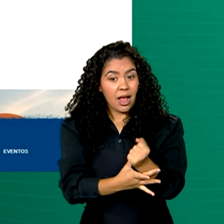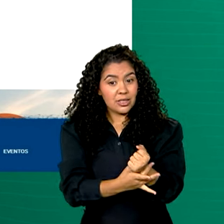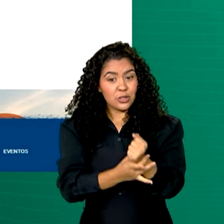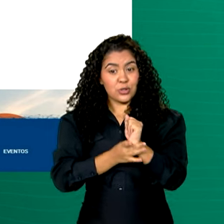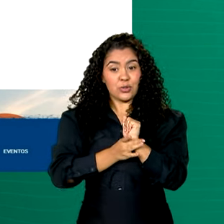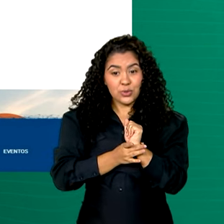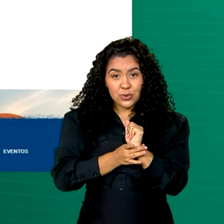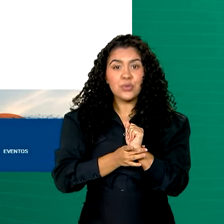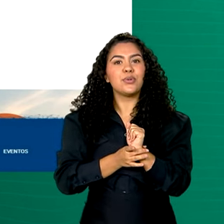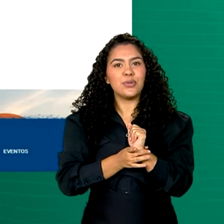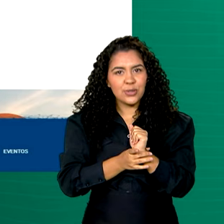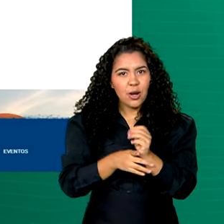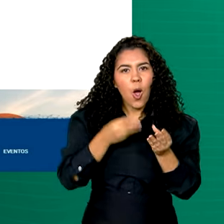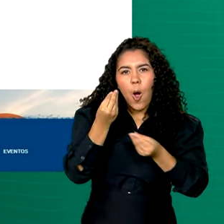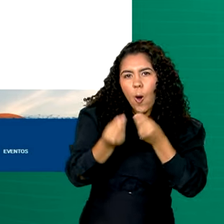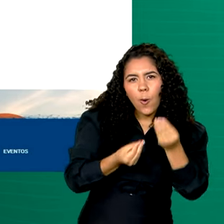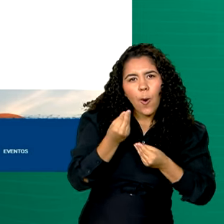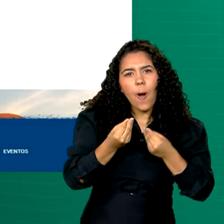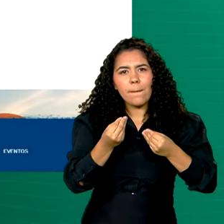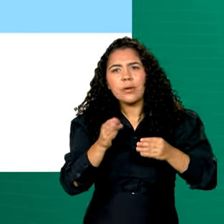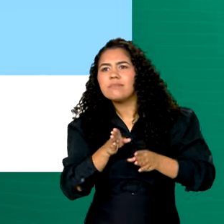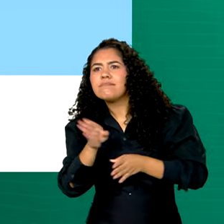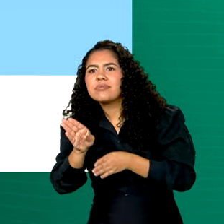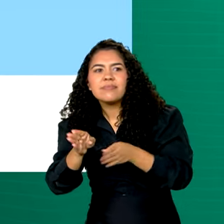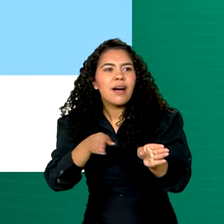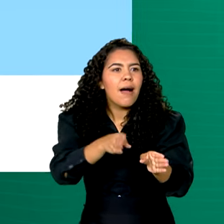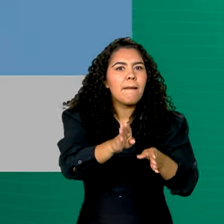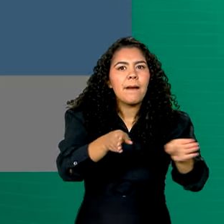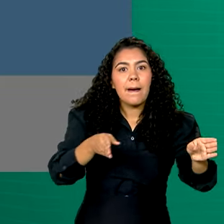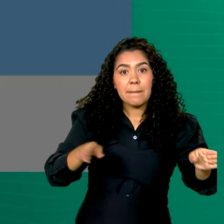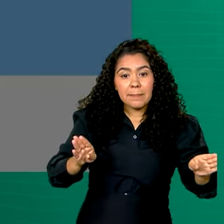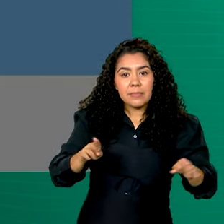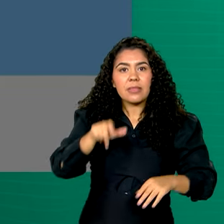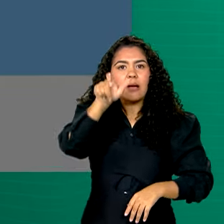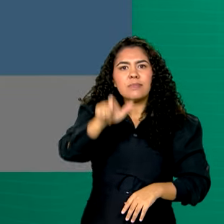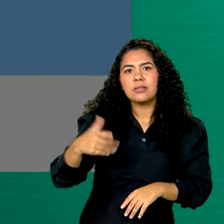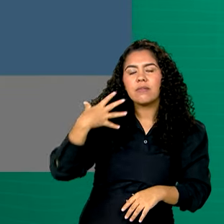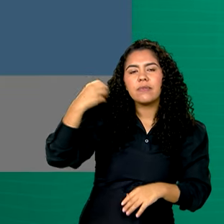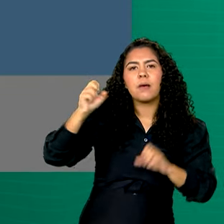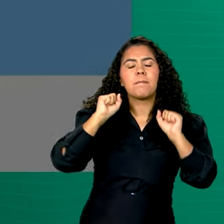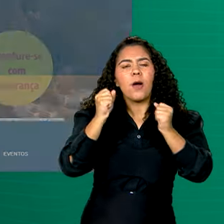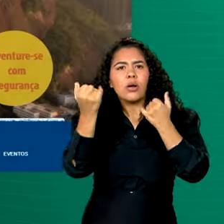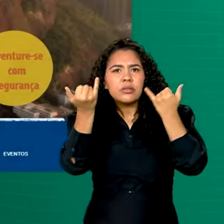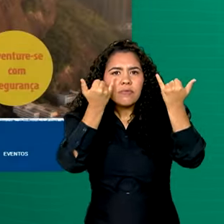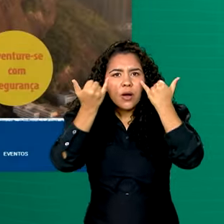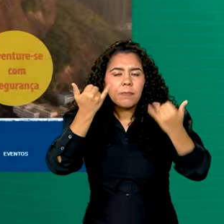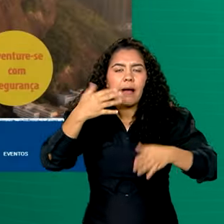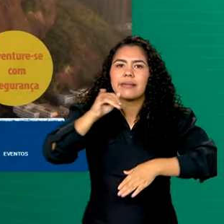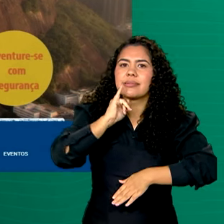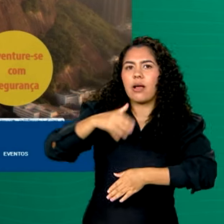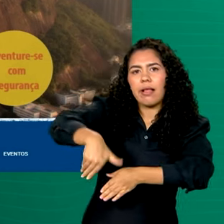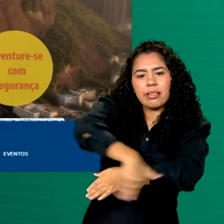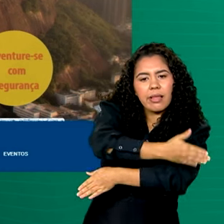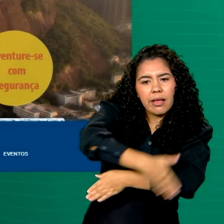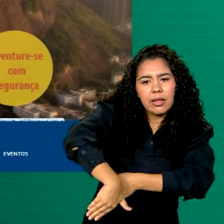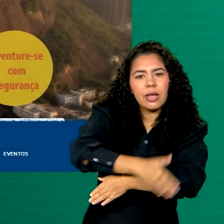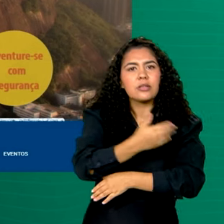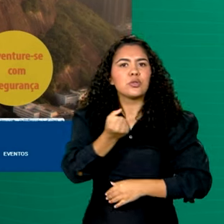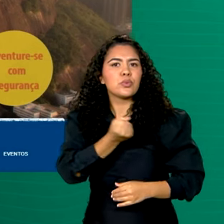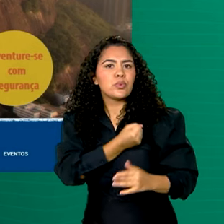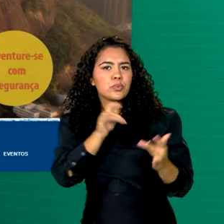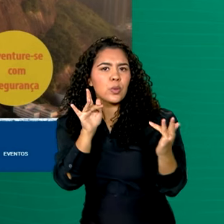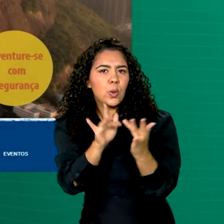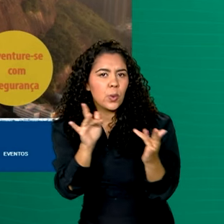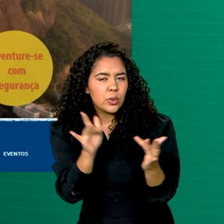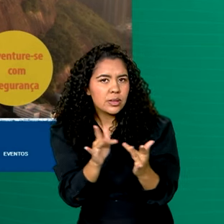todos os passos no destino. O viajante pode buscar dados como endereços, contatos e